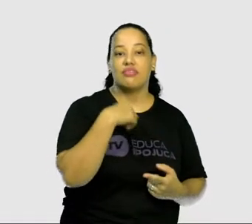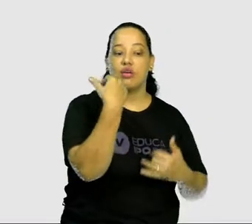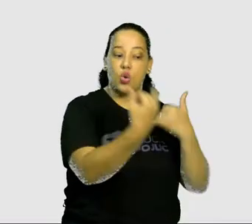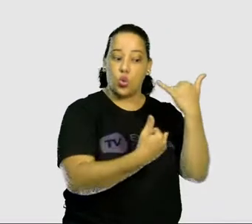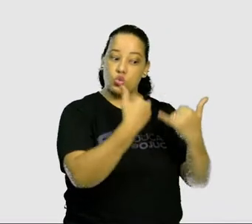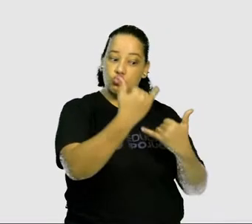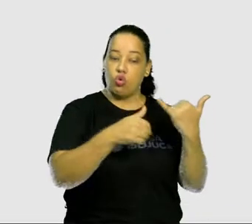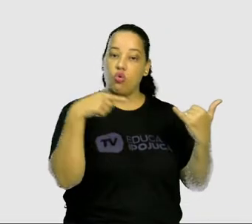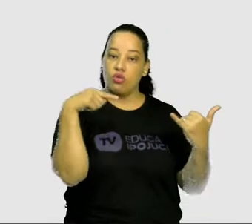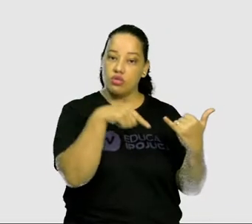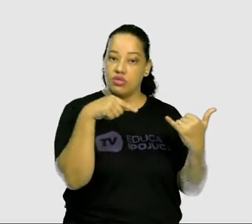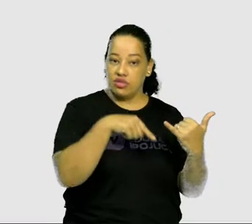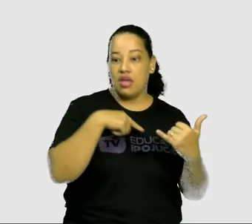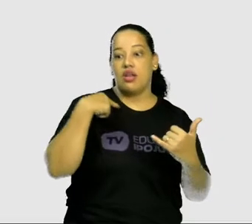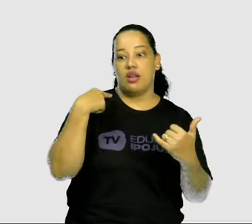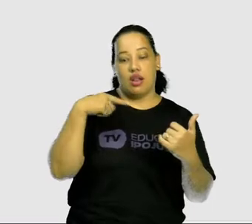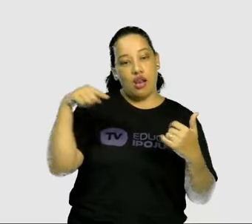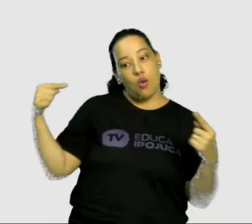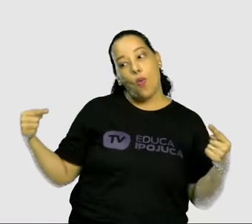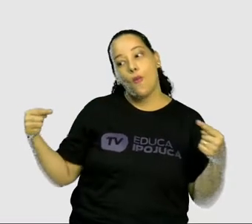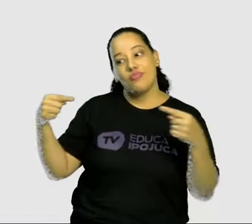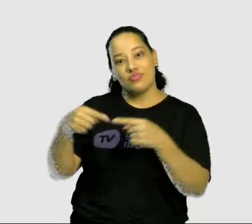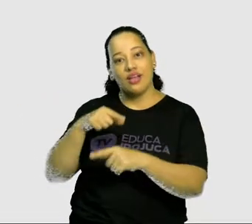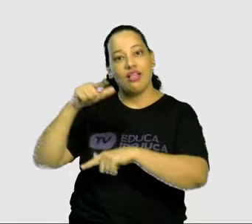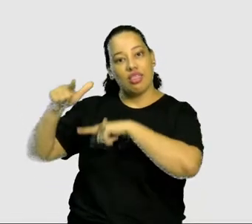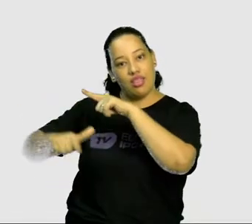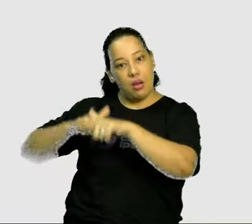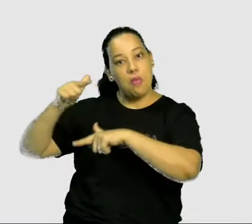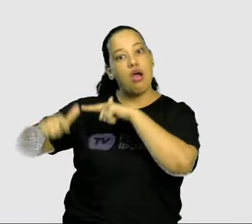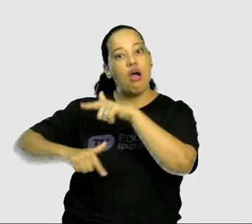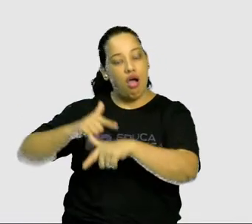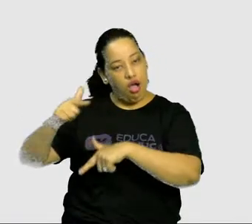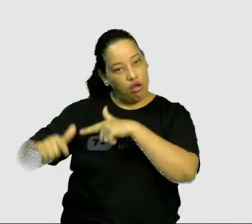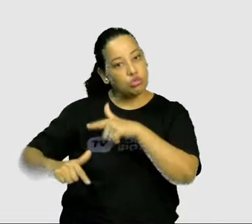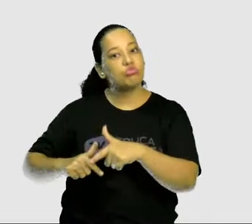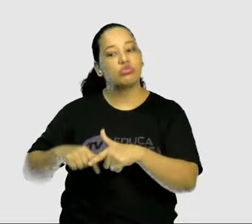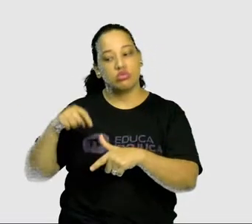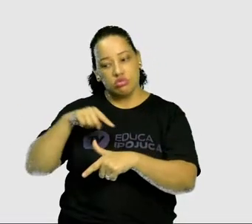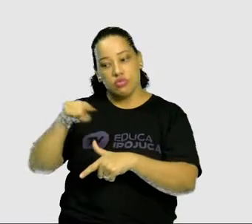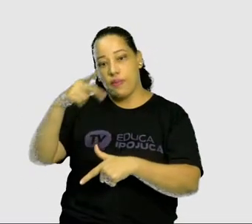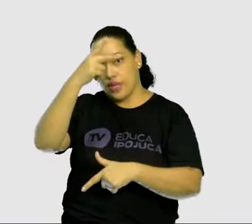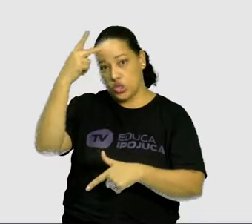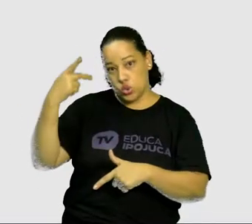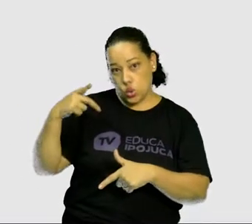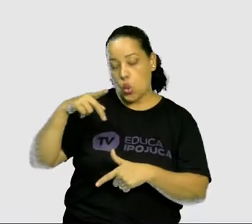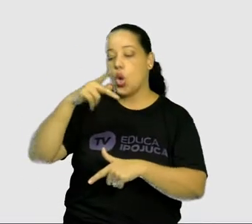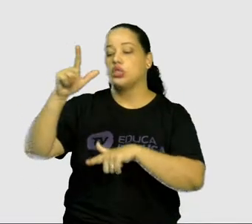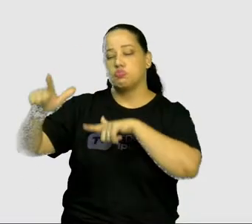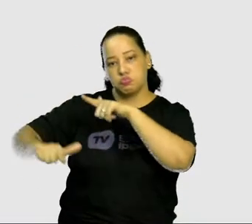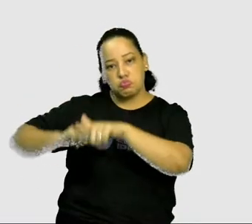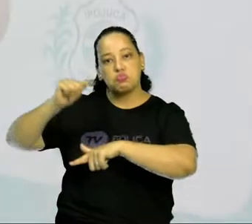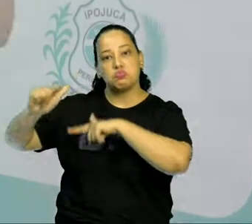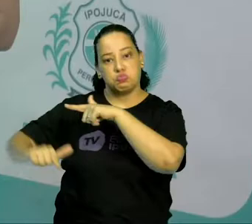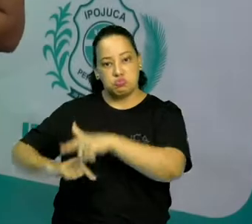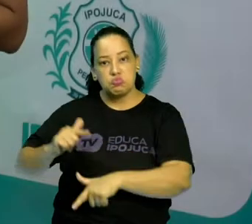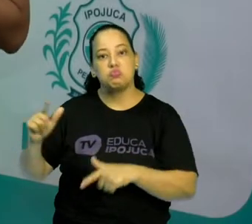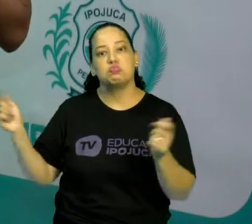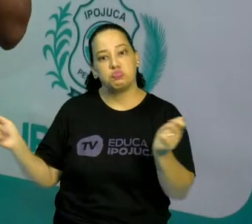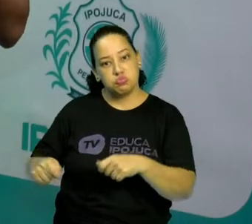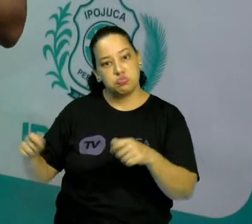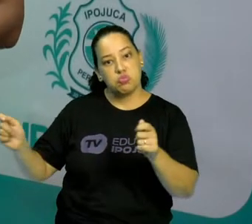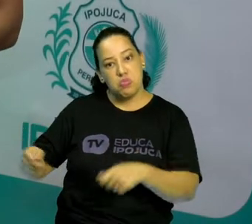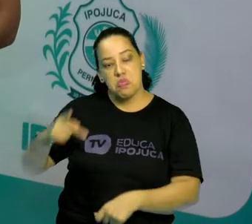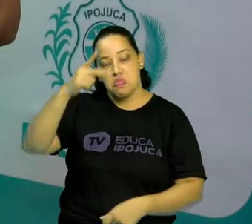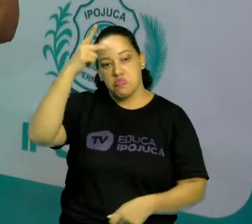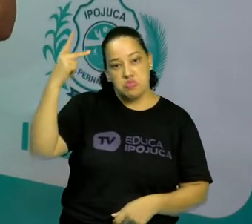de trabalho. O jogo vai se apresentar como uma ferramenta de trabalho de várias pessoas, como recriadores,